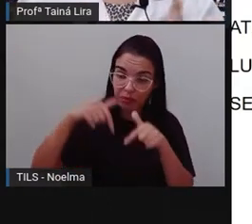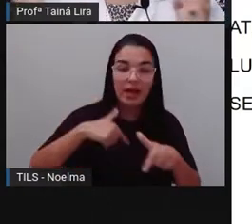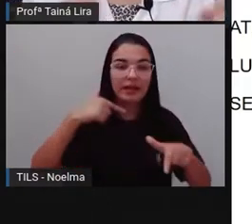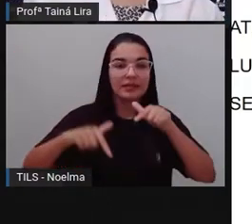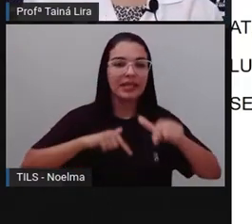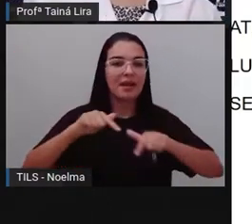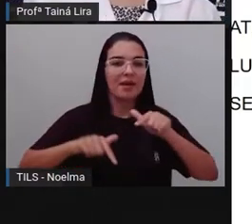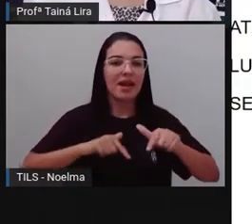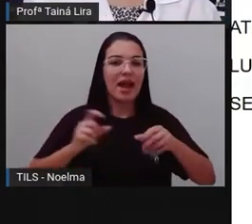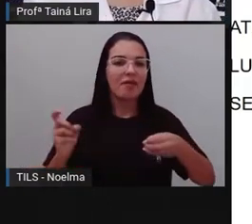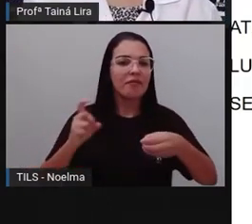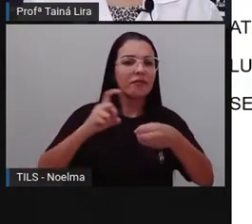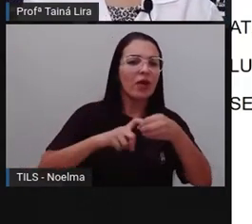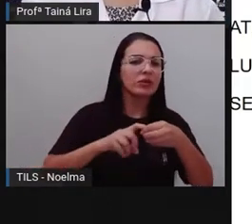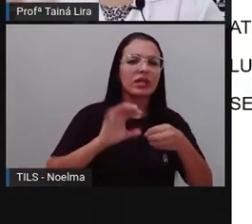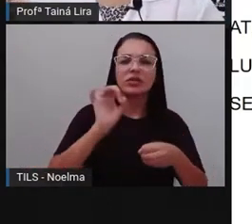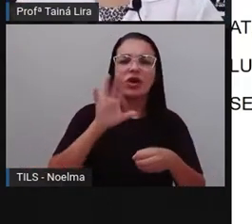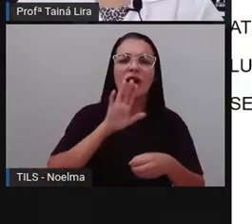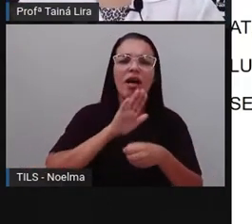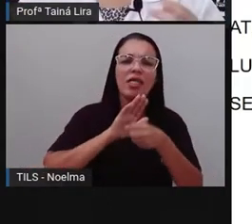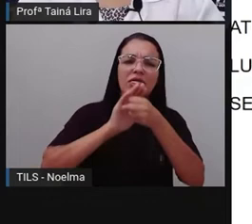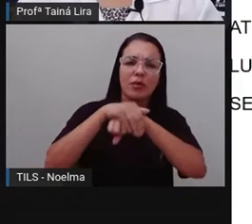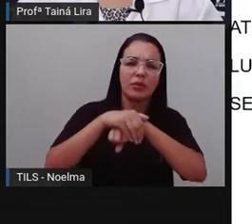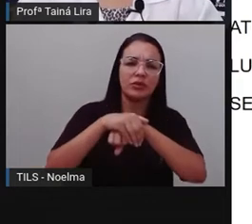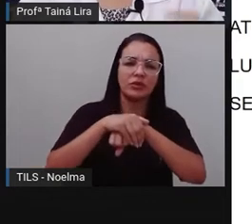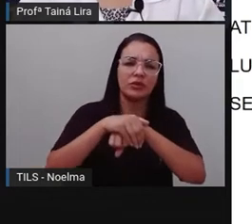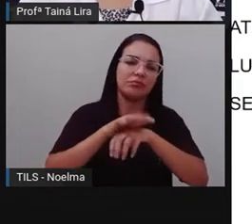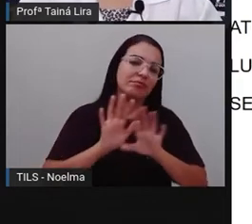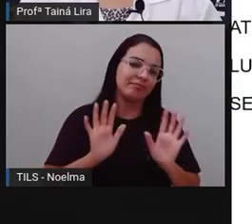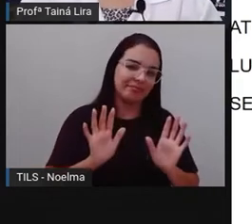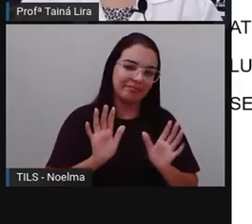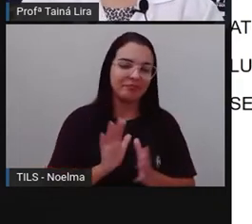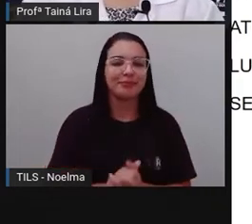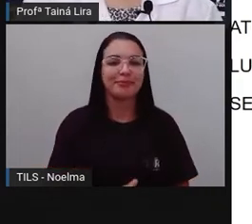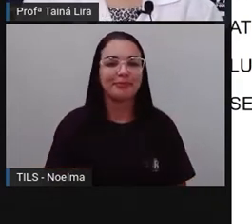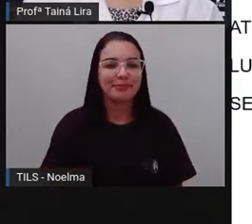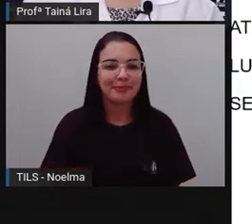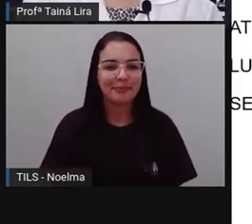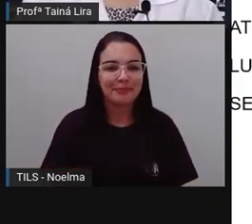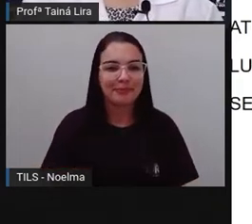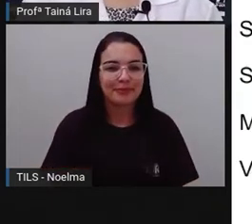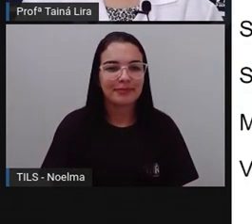E voltam para casa, né? Ali no campo, certo?